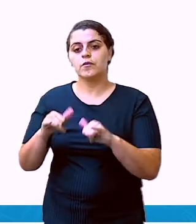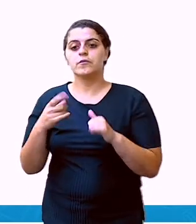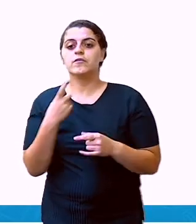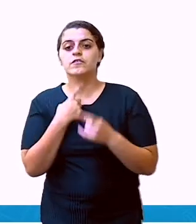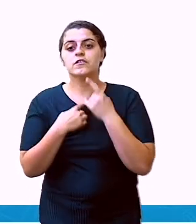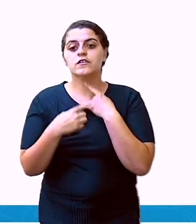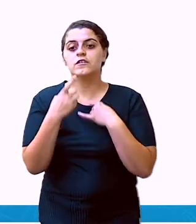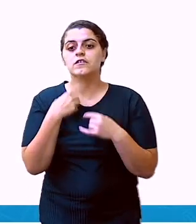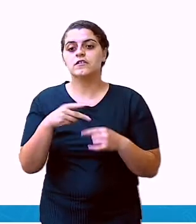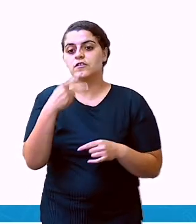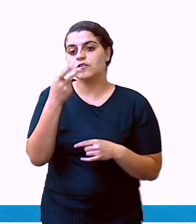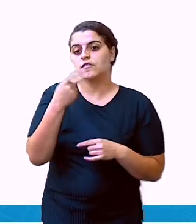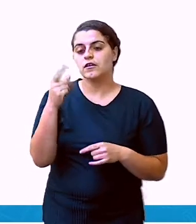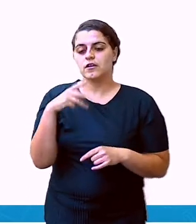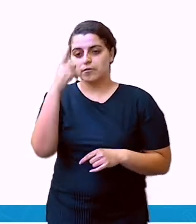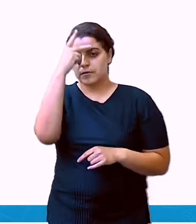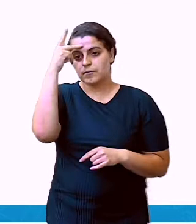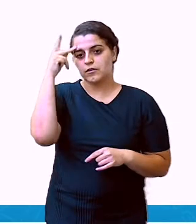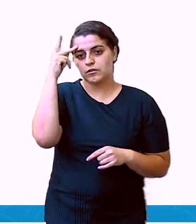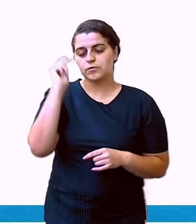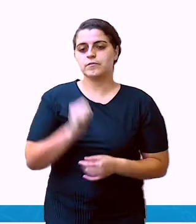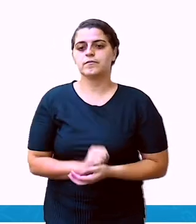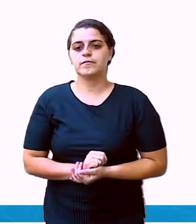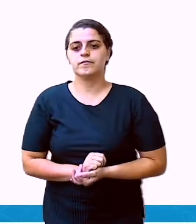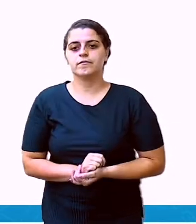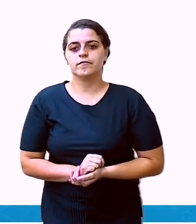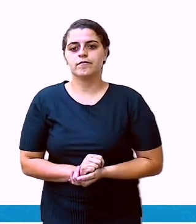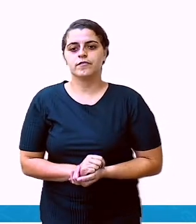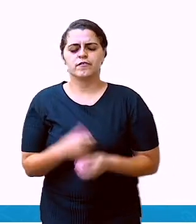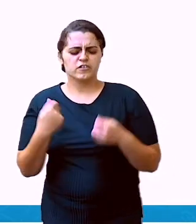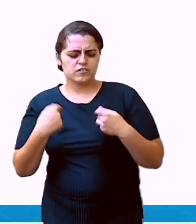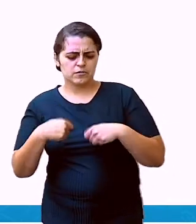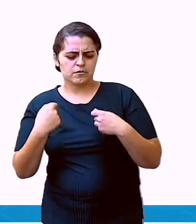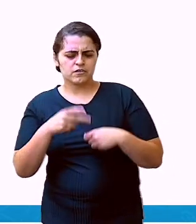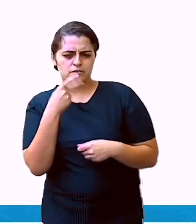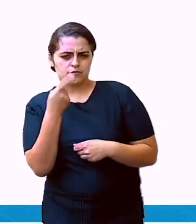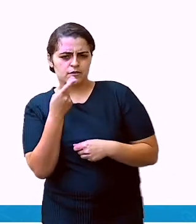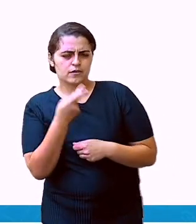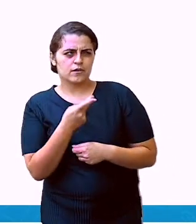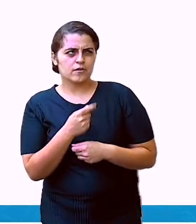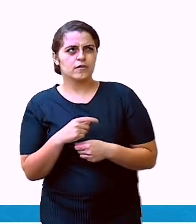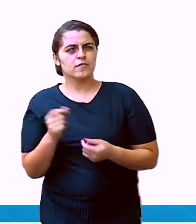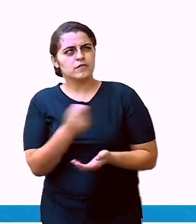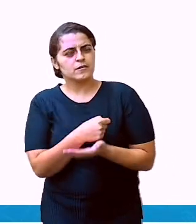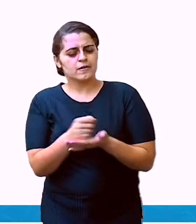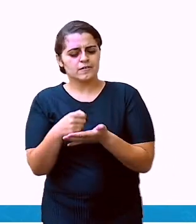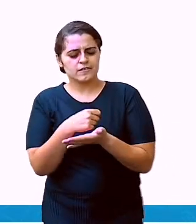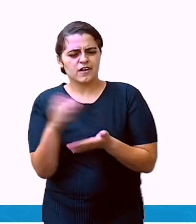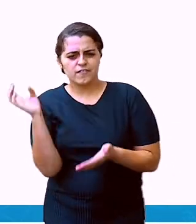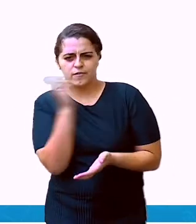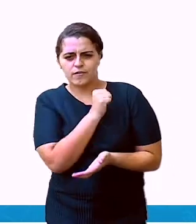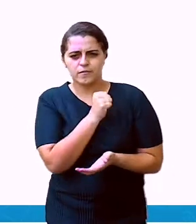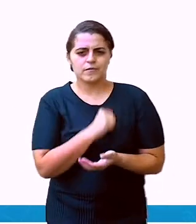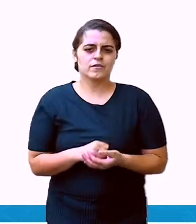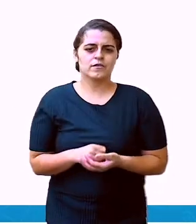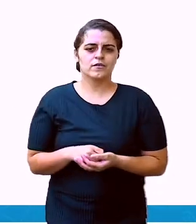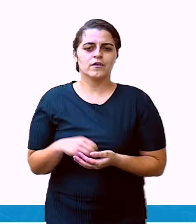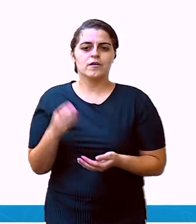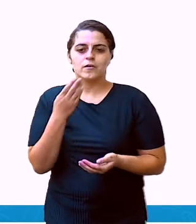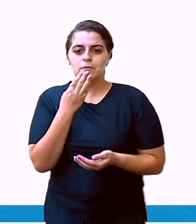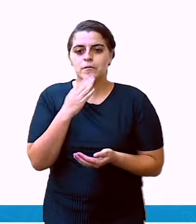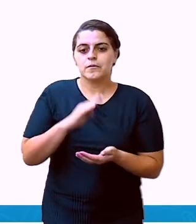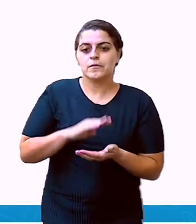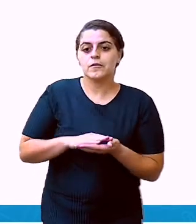simples e curta entre as pessoas. Você precisa falar com alguém? Você escreve rapidinho, deixa